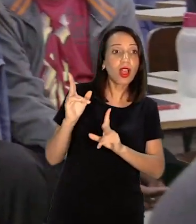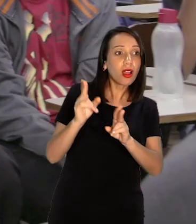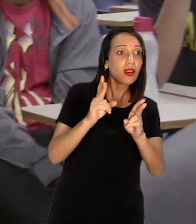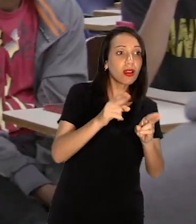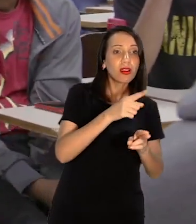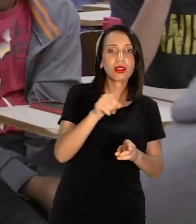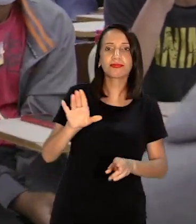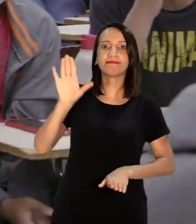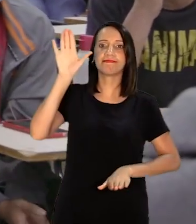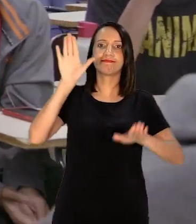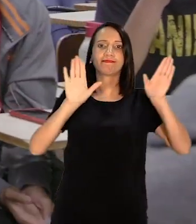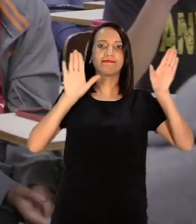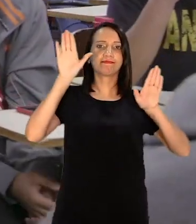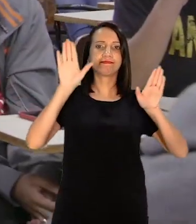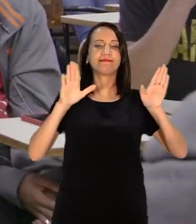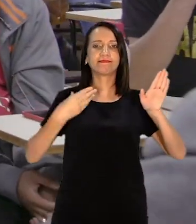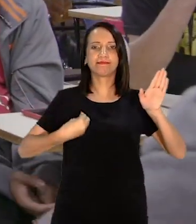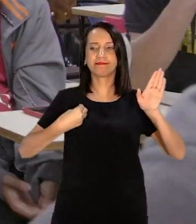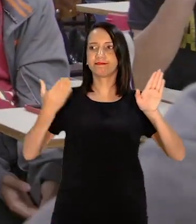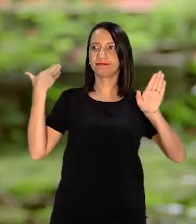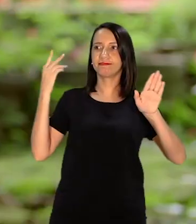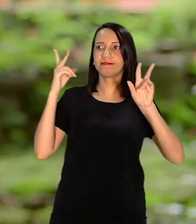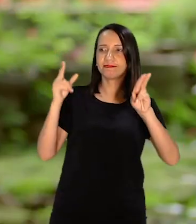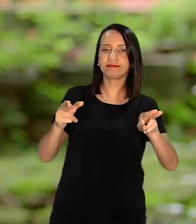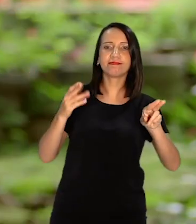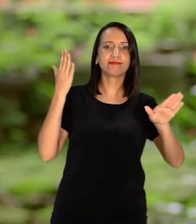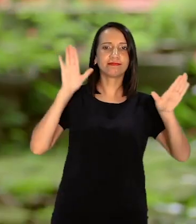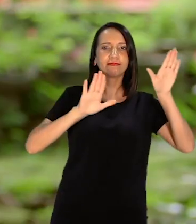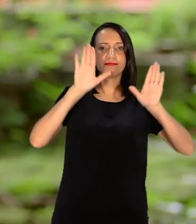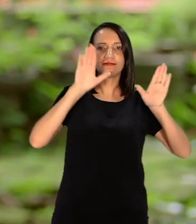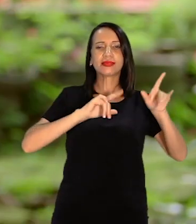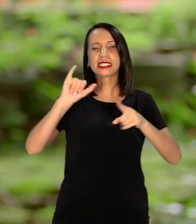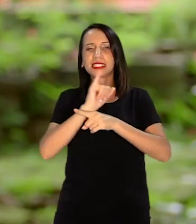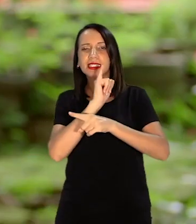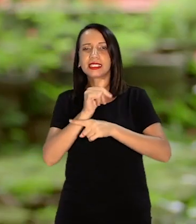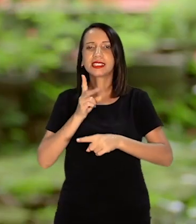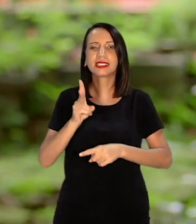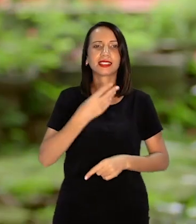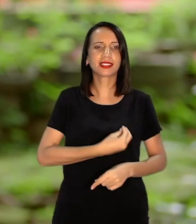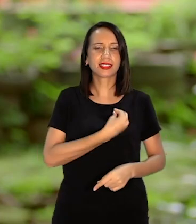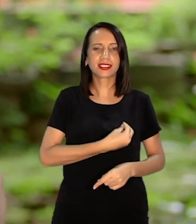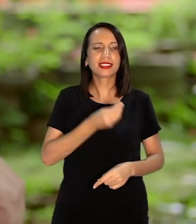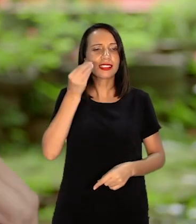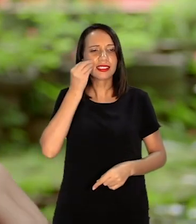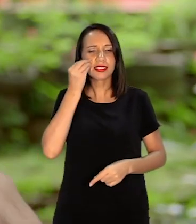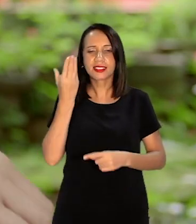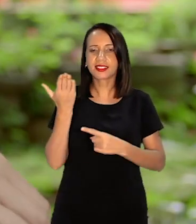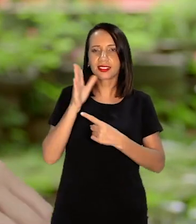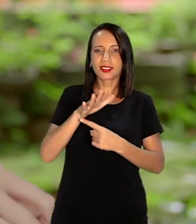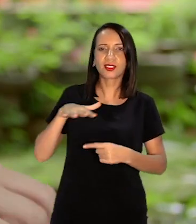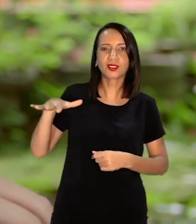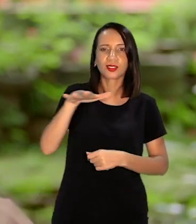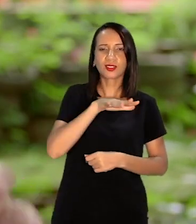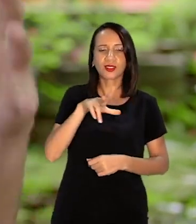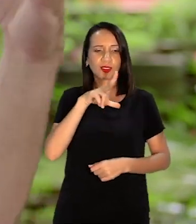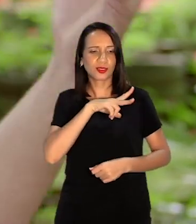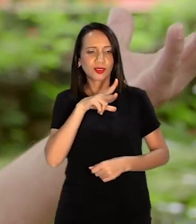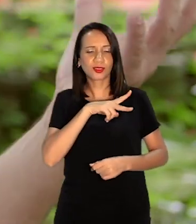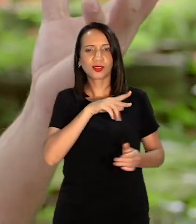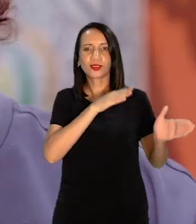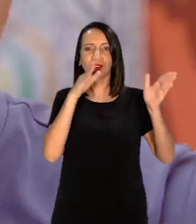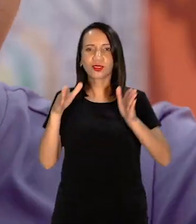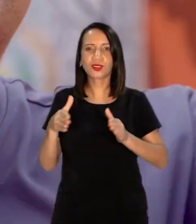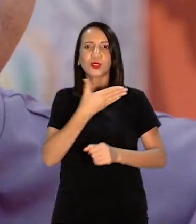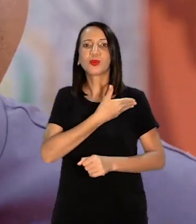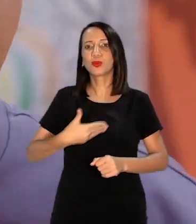isso? Todo mundo levanta a mão Então a minha preocupação, sim, é estratégica É sempre de tentar trazer da esfera privada para a esfera